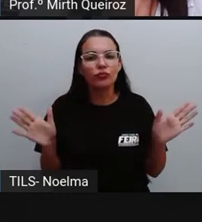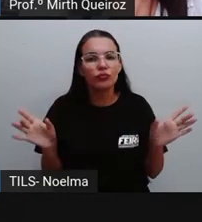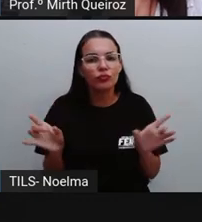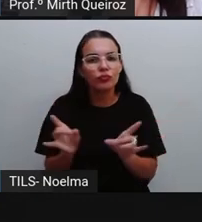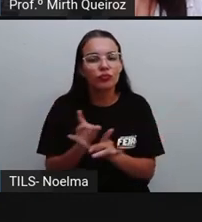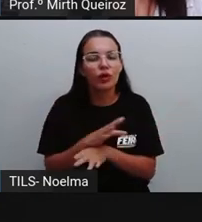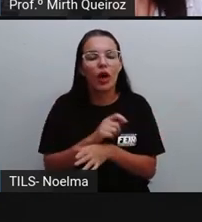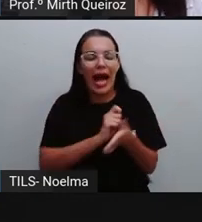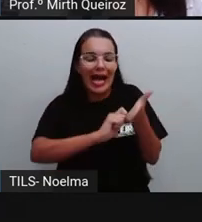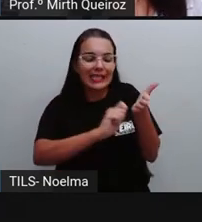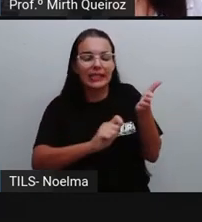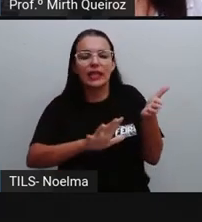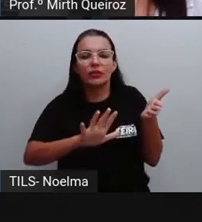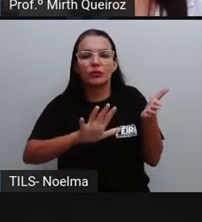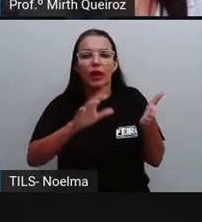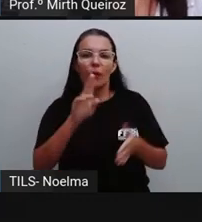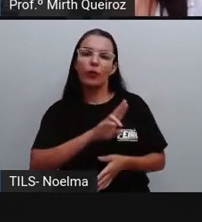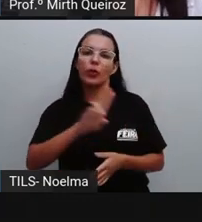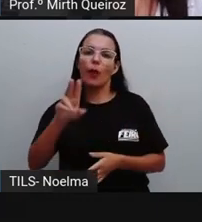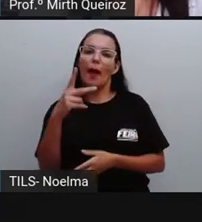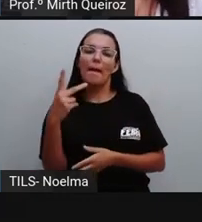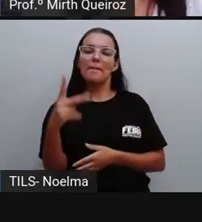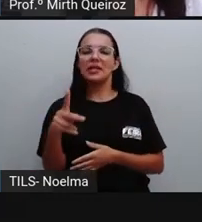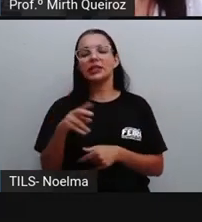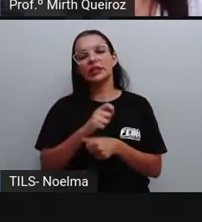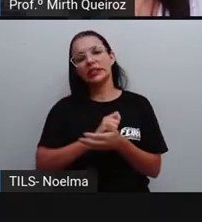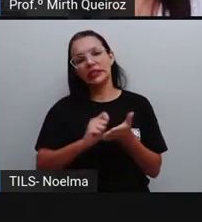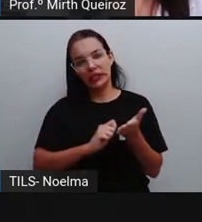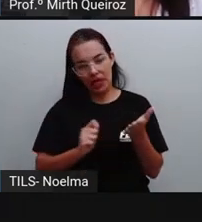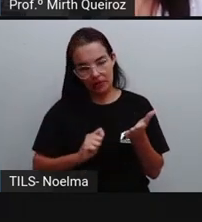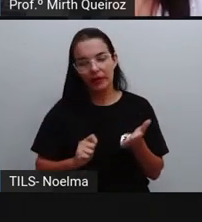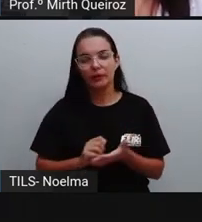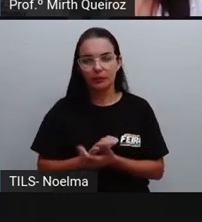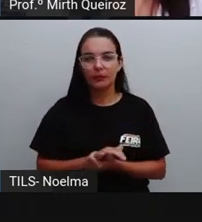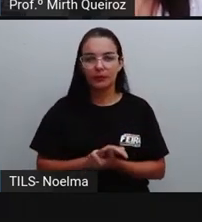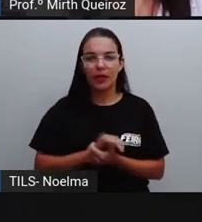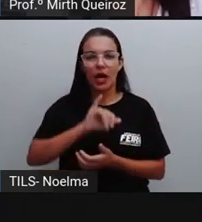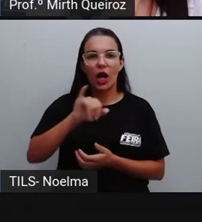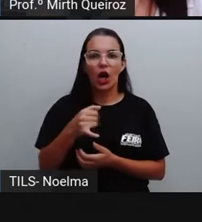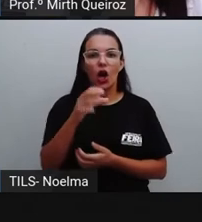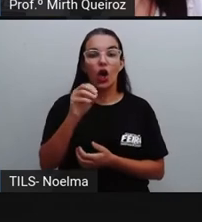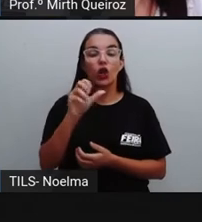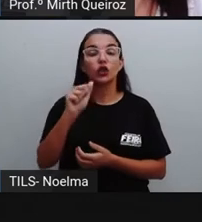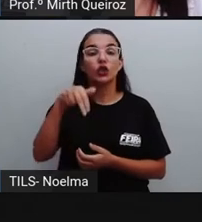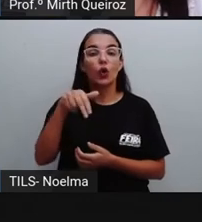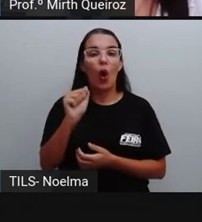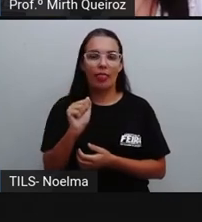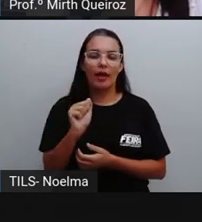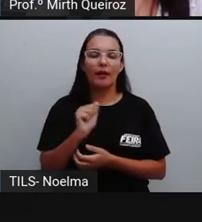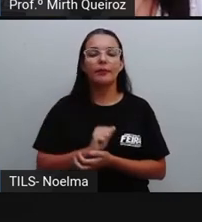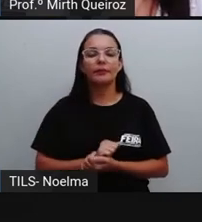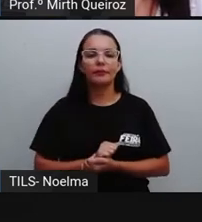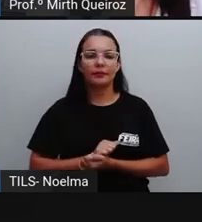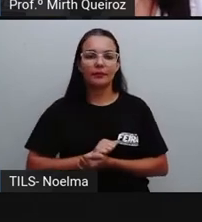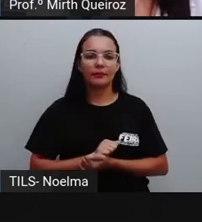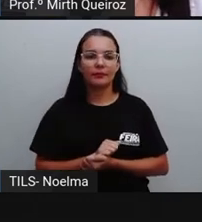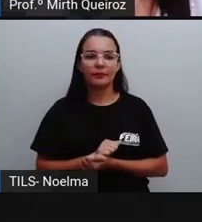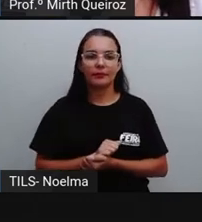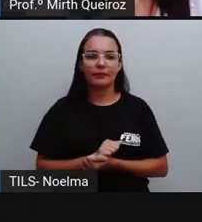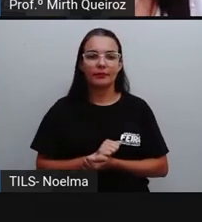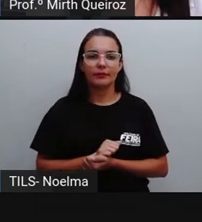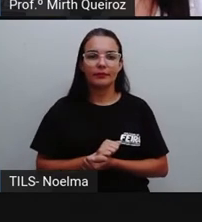vem a assinatura do remetente que neste caso aí a remetente seria Joana